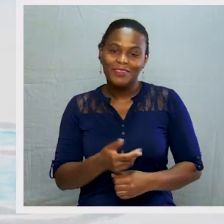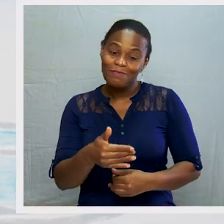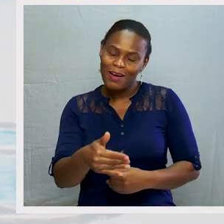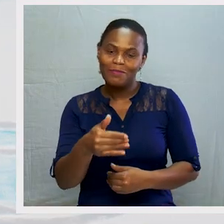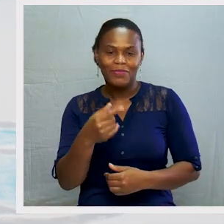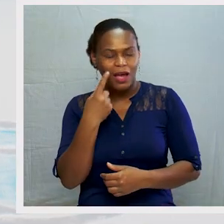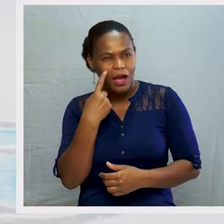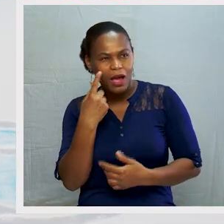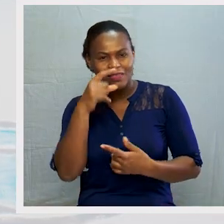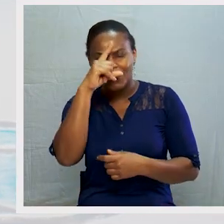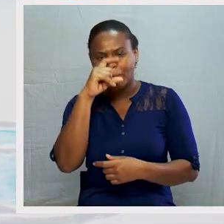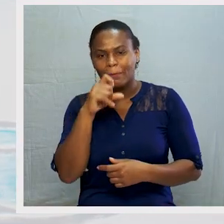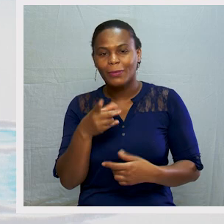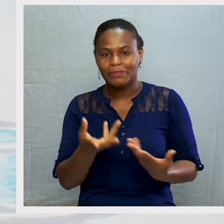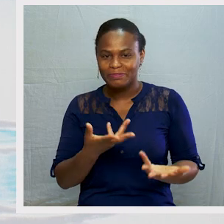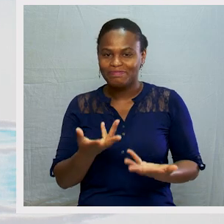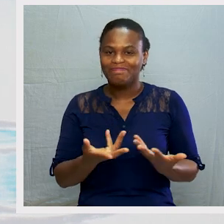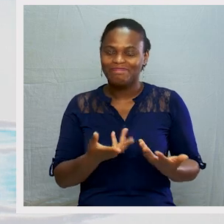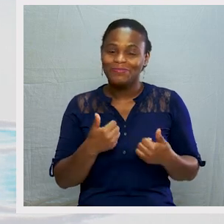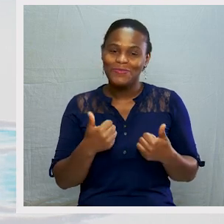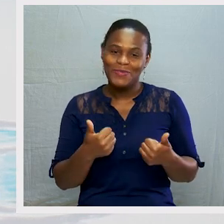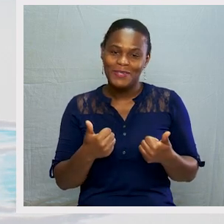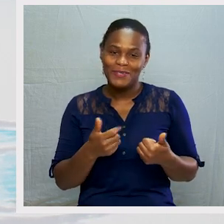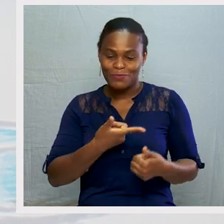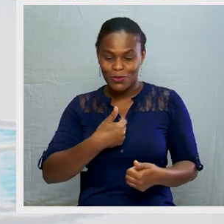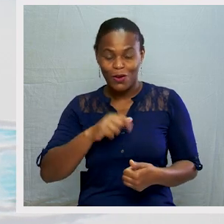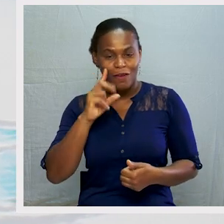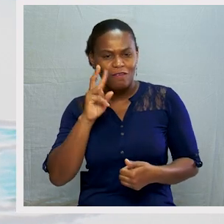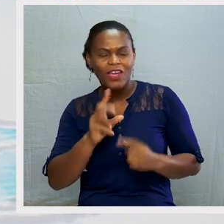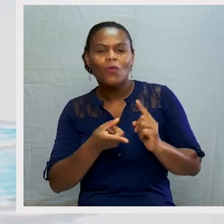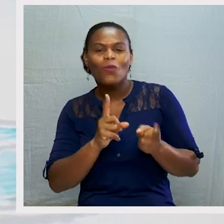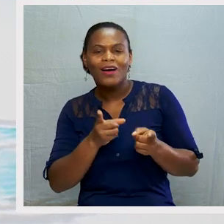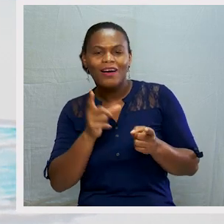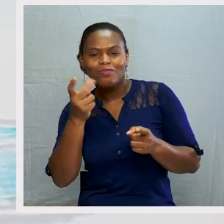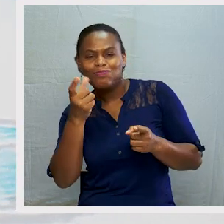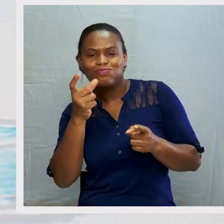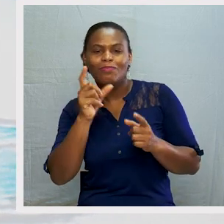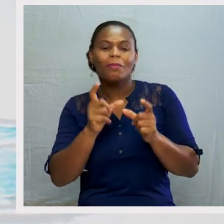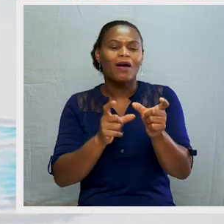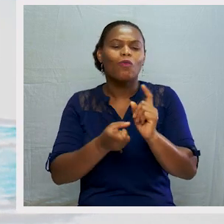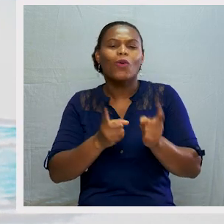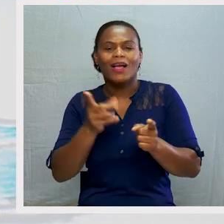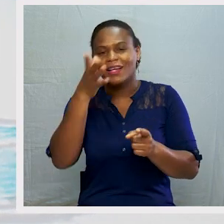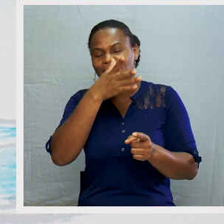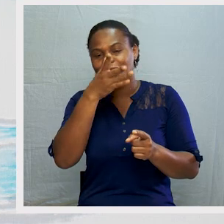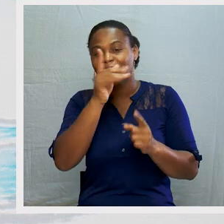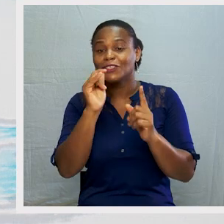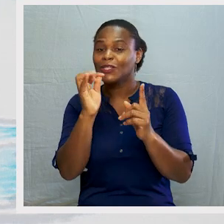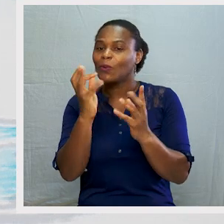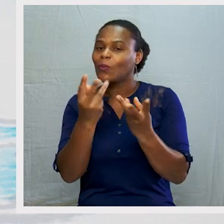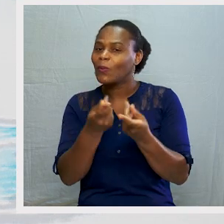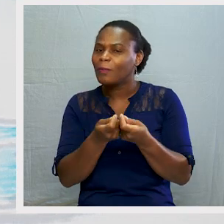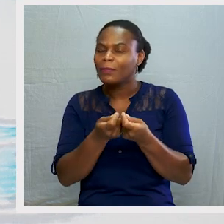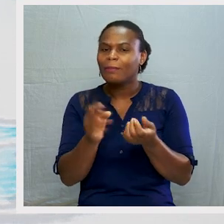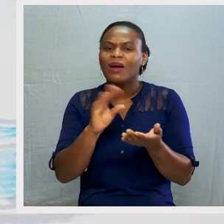Vamos lá tentar acordar. Muito bem! Vimos o conceito de atividades econômicas.